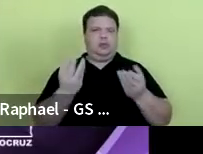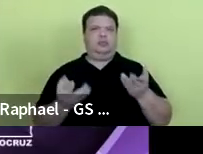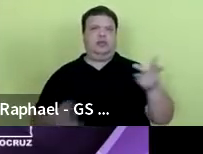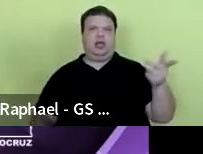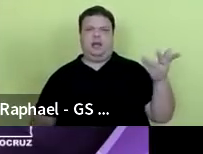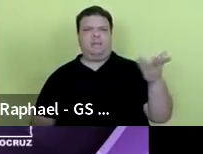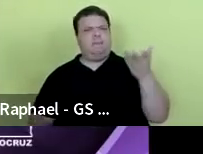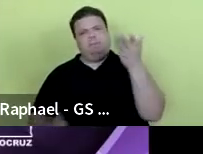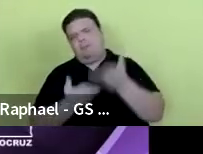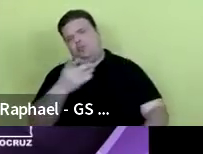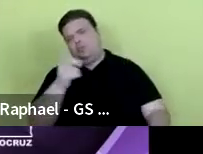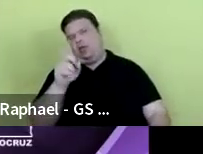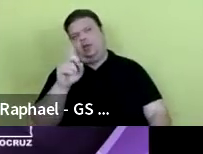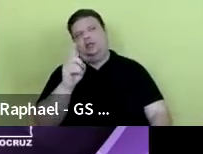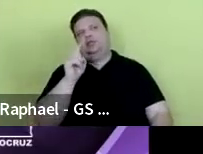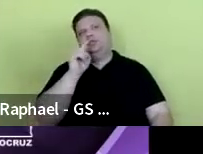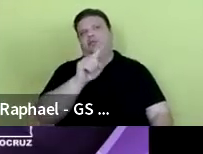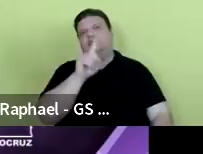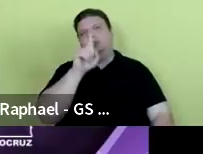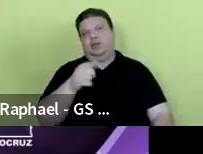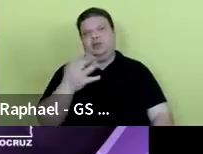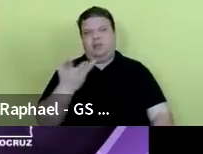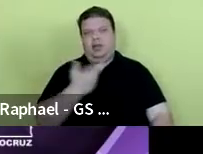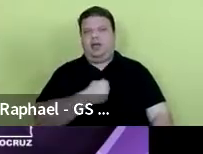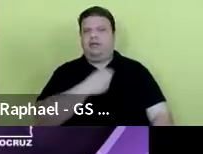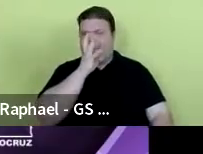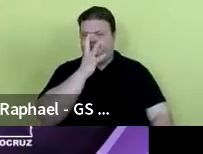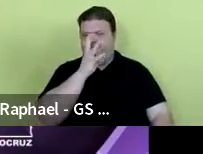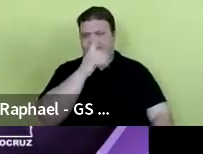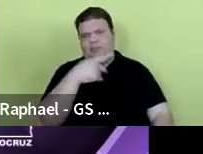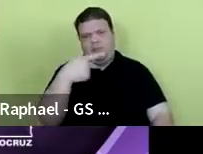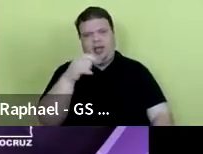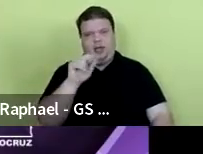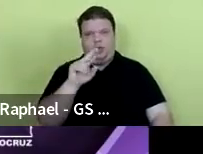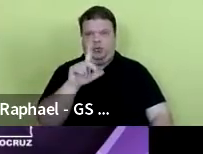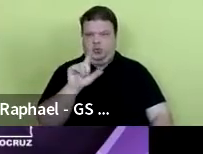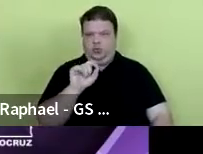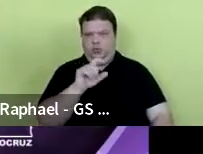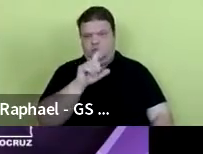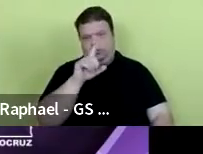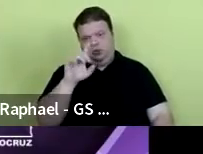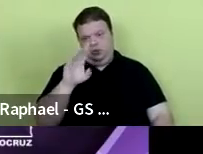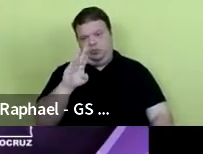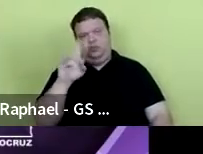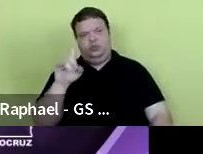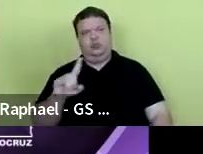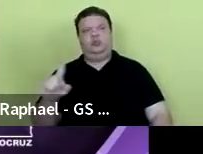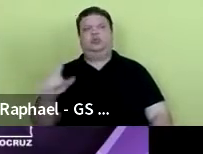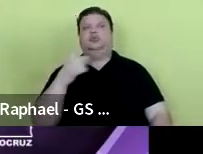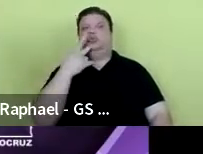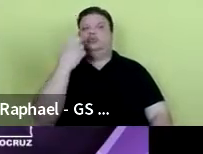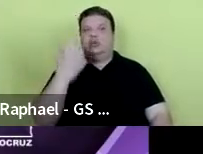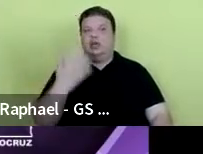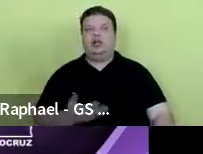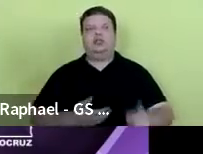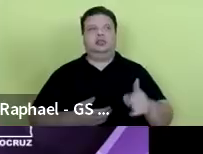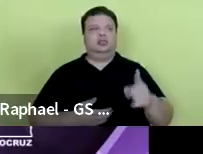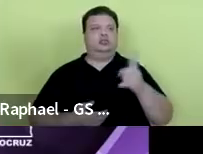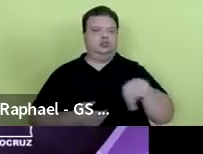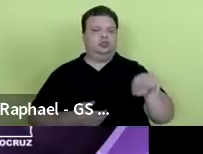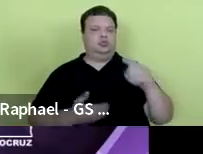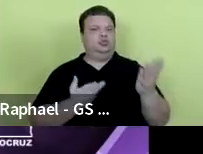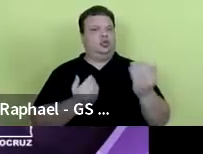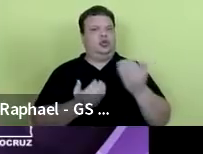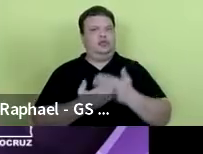imperdível, imperdível, assistam o Paulo, o doutor Paulo Busch falando para vocês, jovens e estudantes,